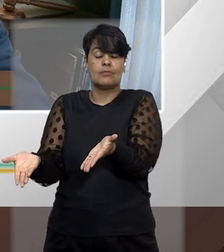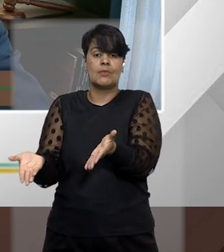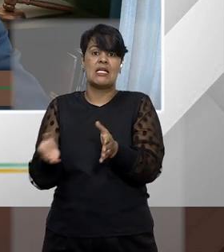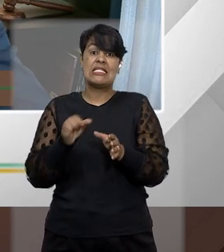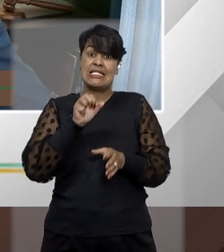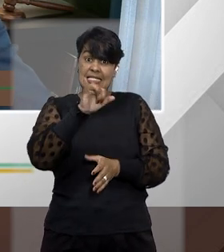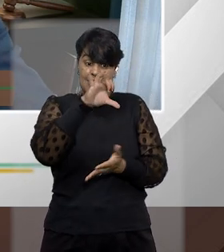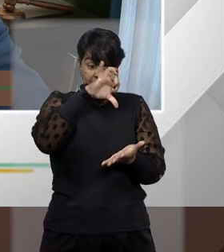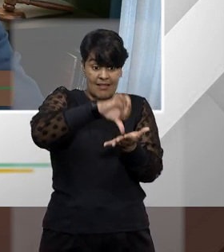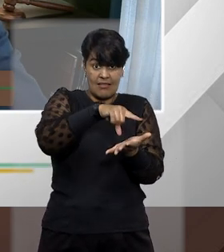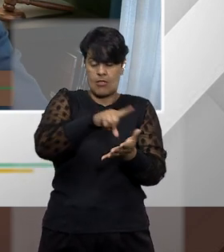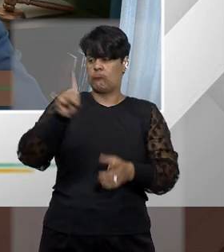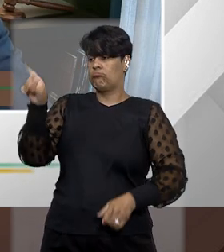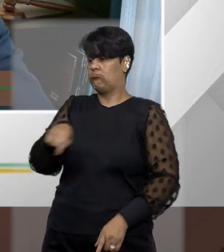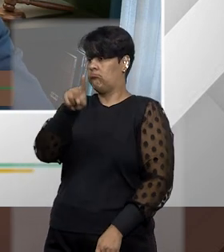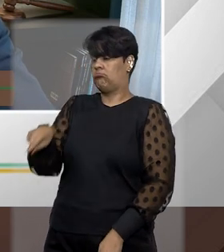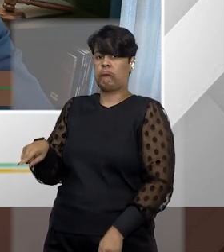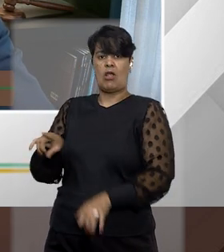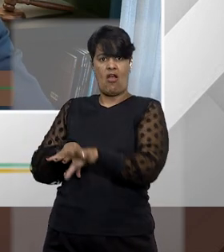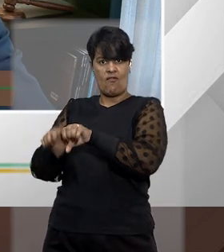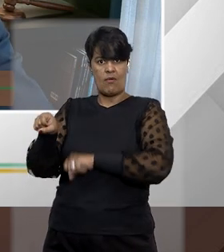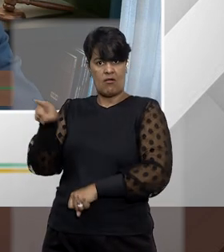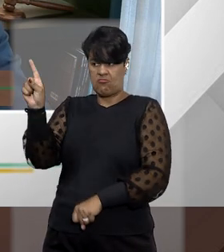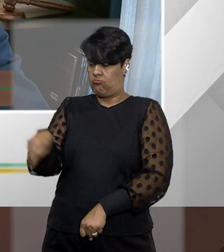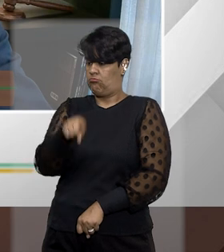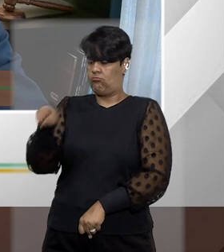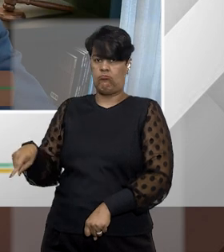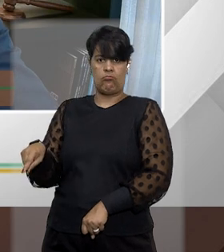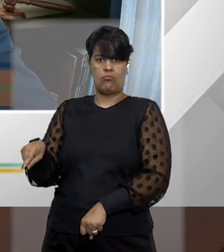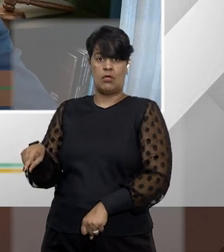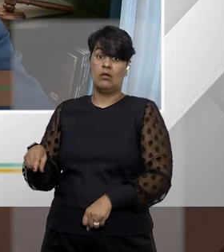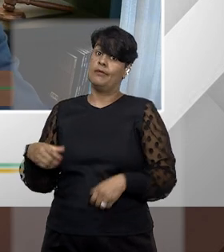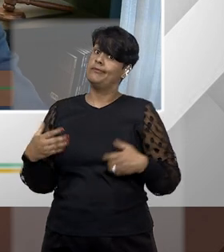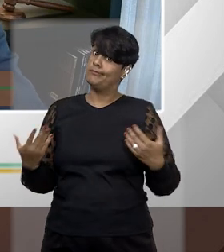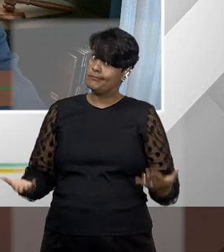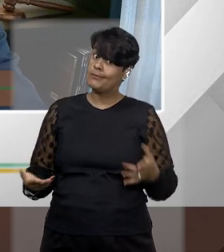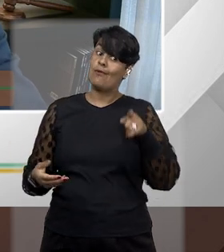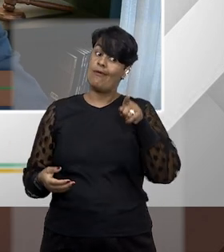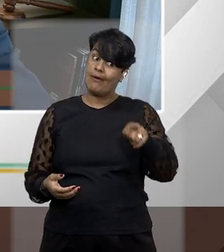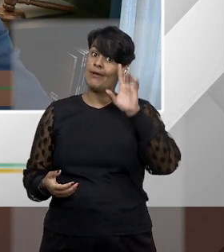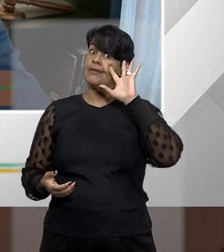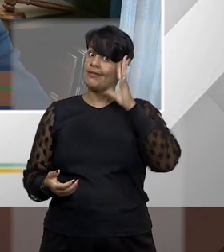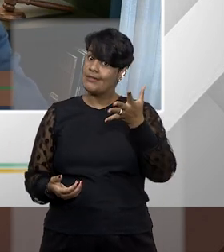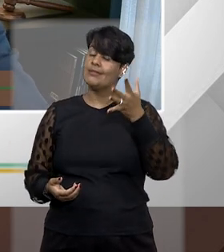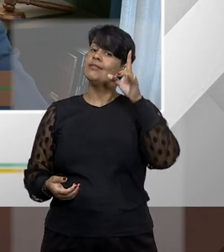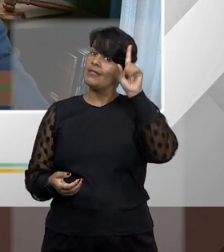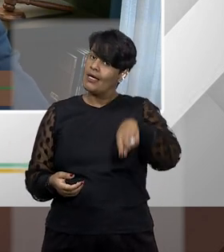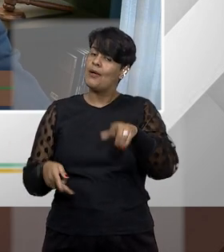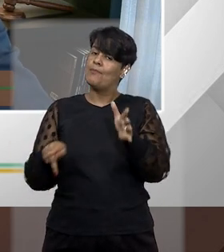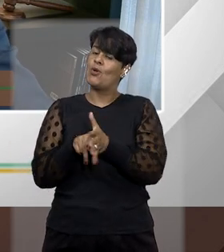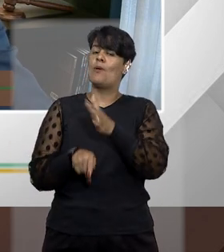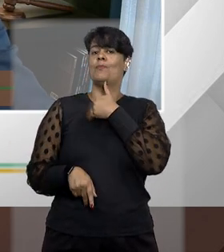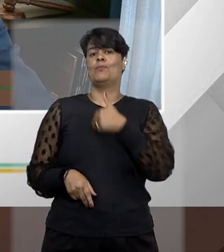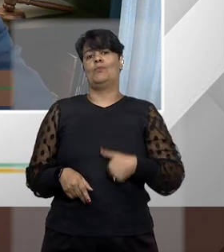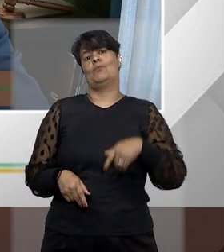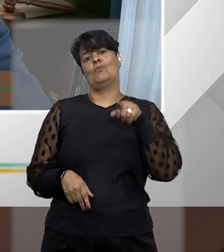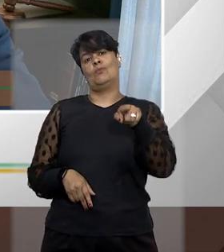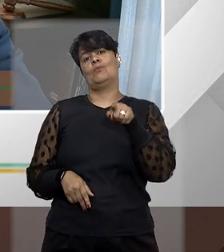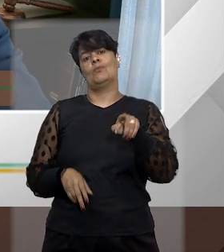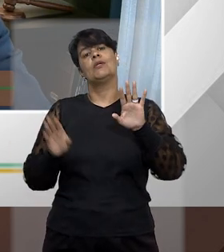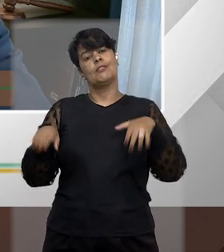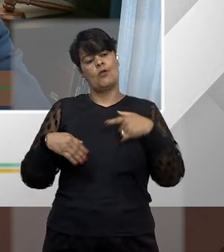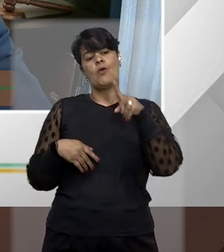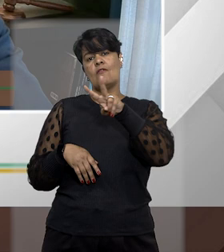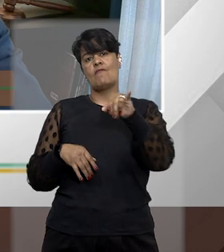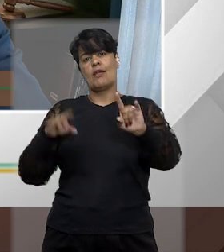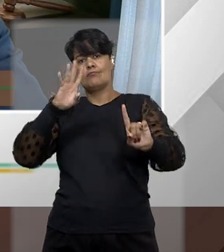ali, quando ele nega a colação de grau, ele está agindo por um ato de autoridade, ele está agindo em função pública. Então, ele também